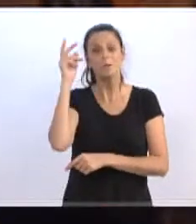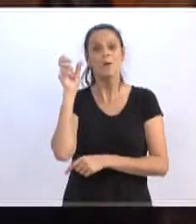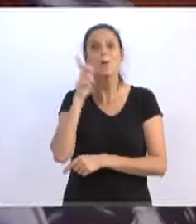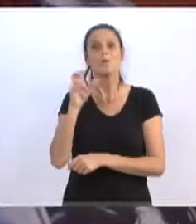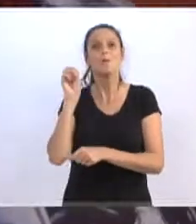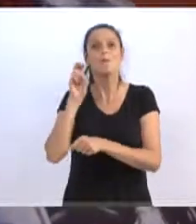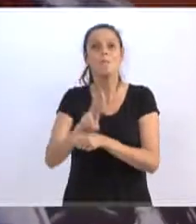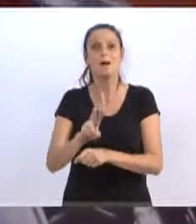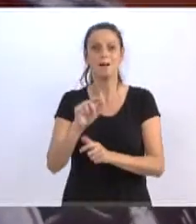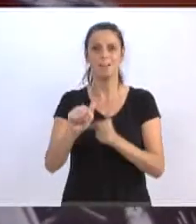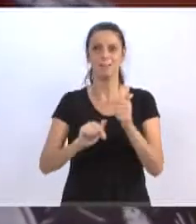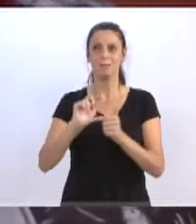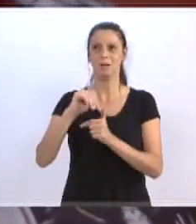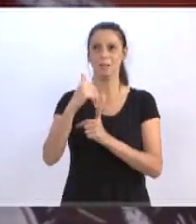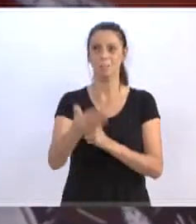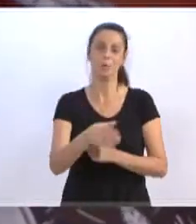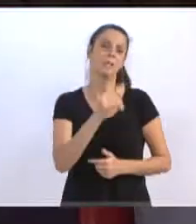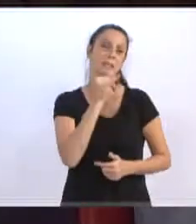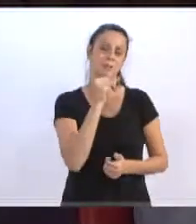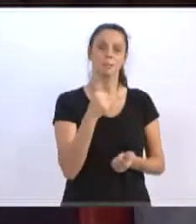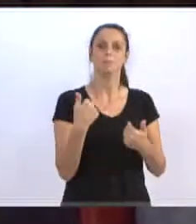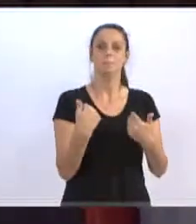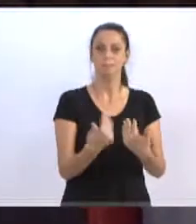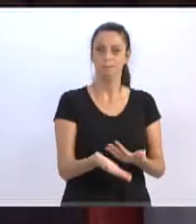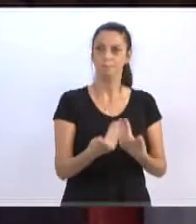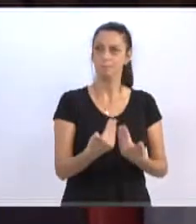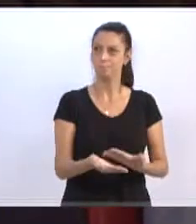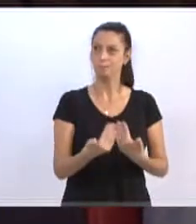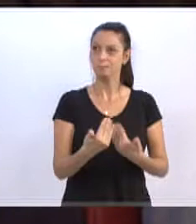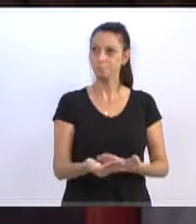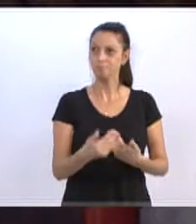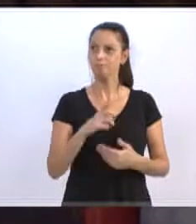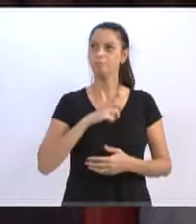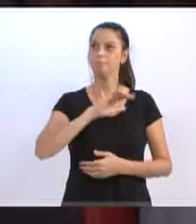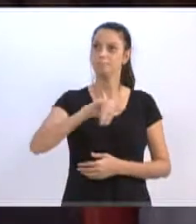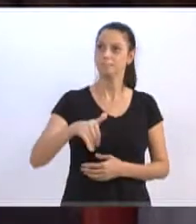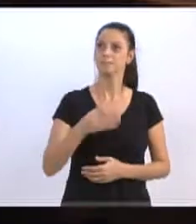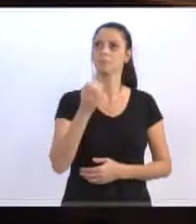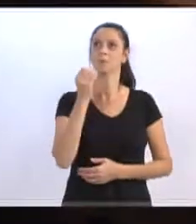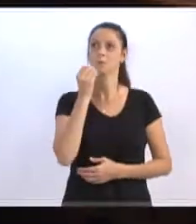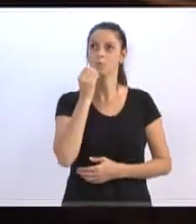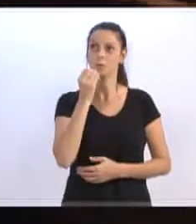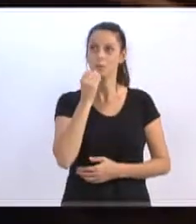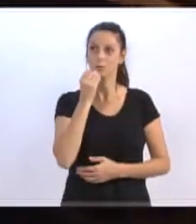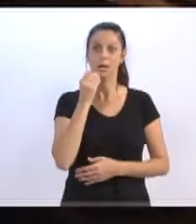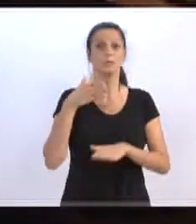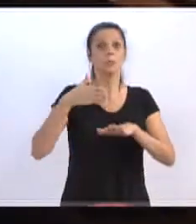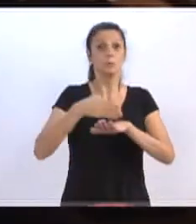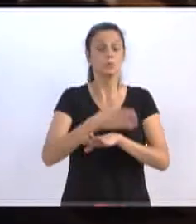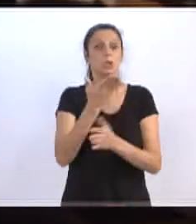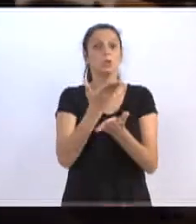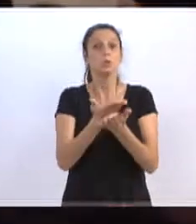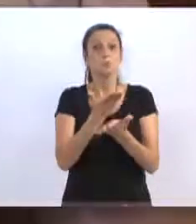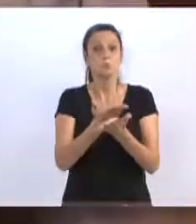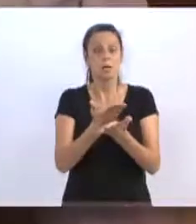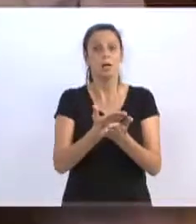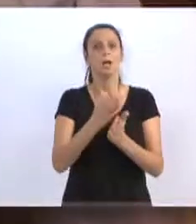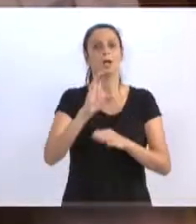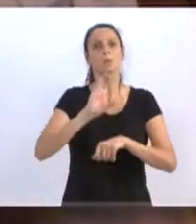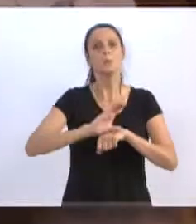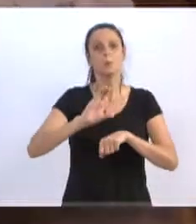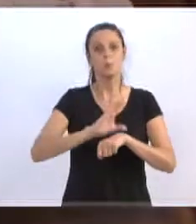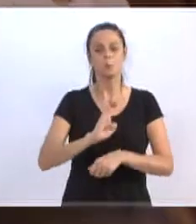Ou seja, o jovem que tem a oportunidade de cursar o Entra 21,